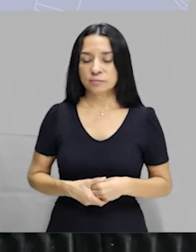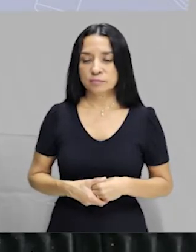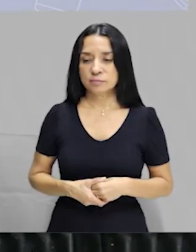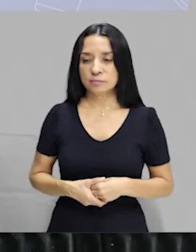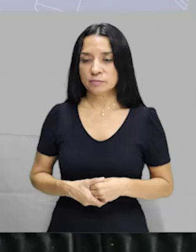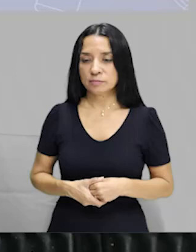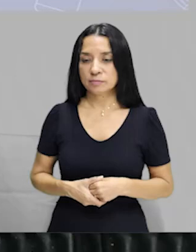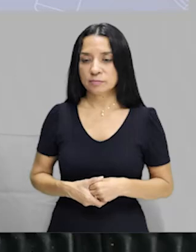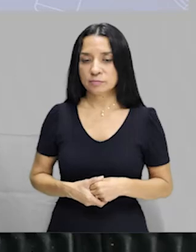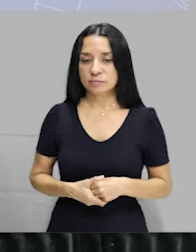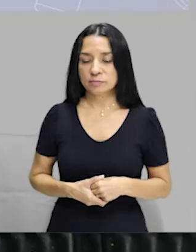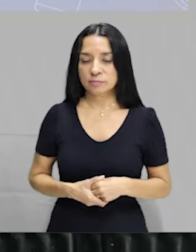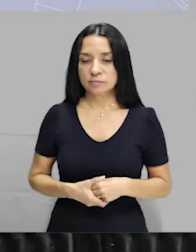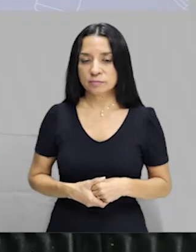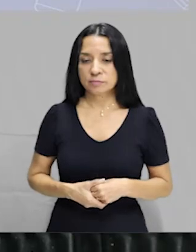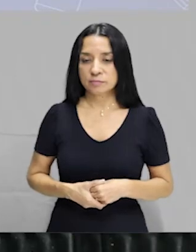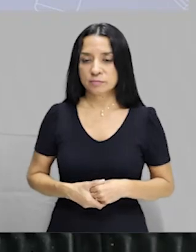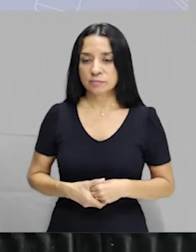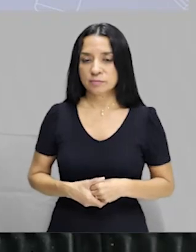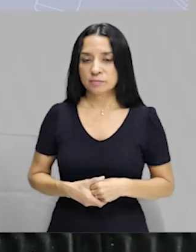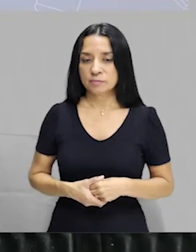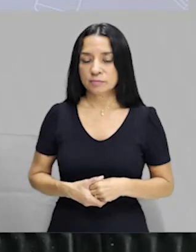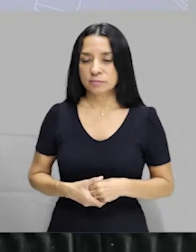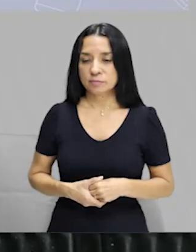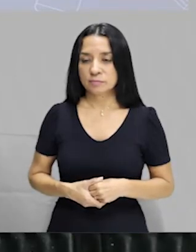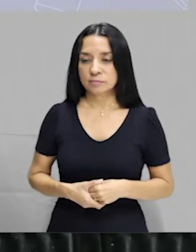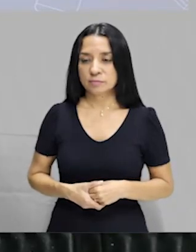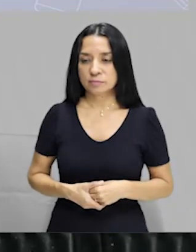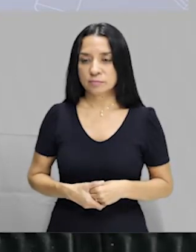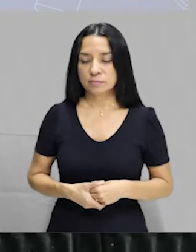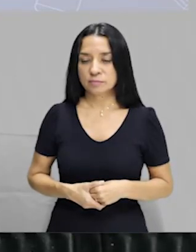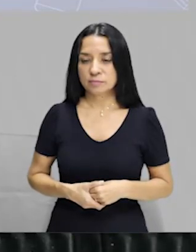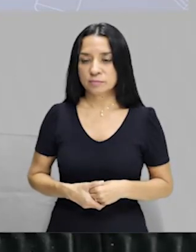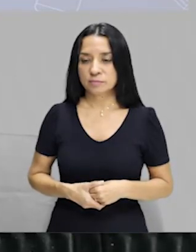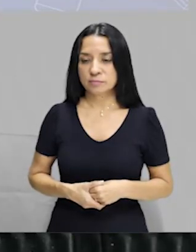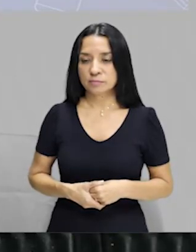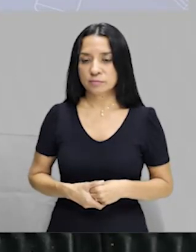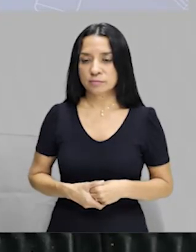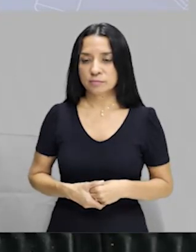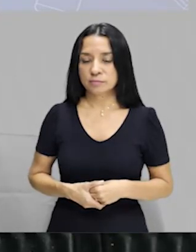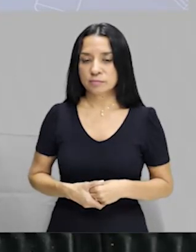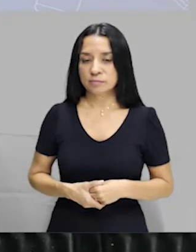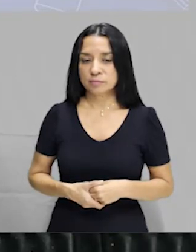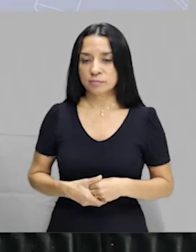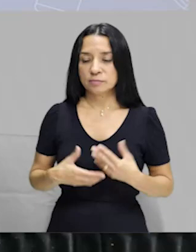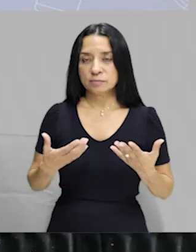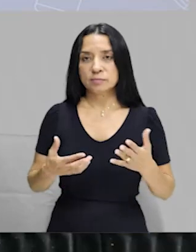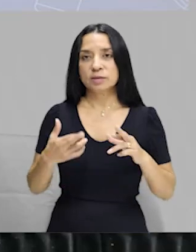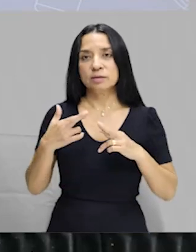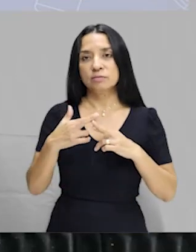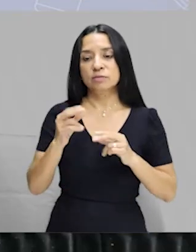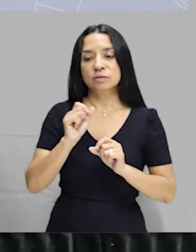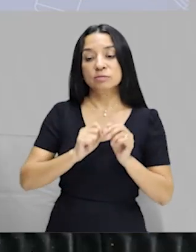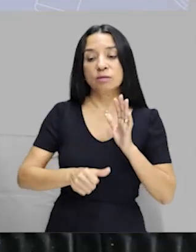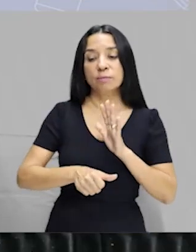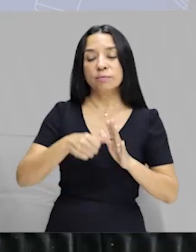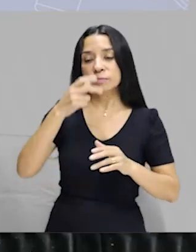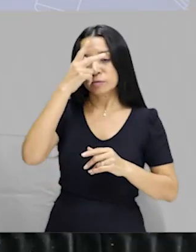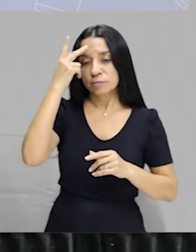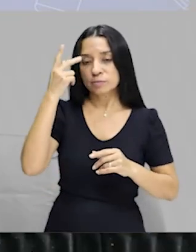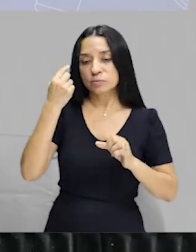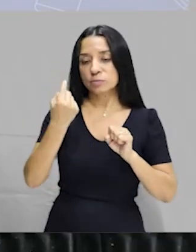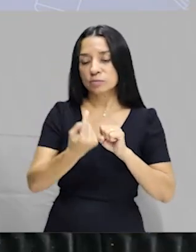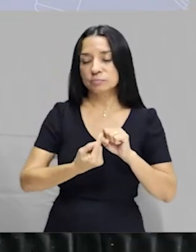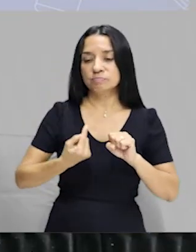decisión sea esta. El juez, eu estou me referindo a primeira pessoa do